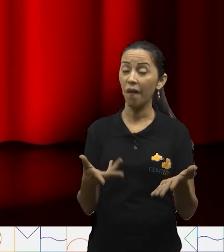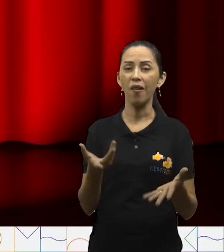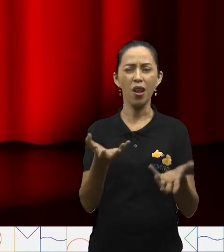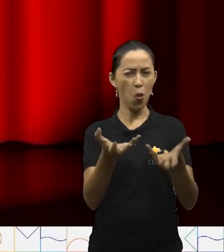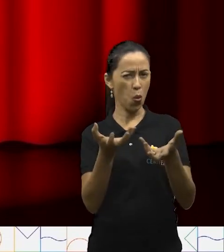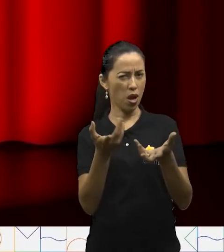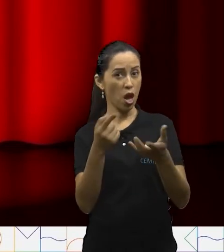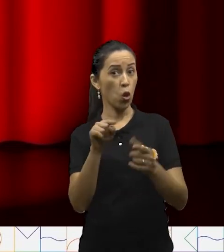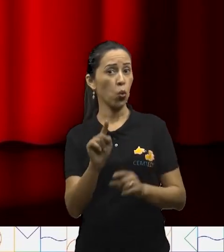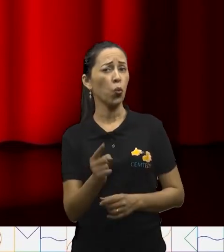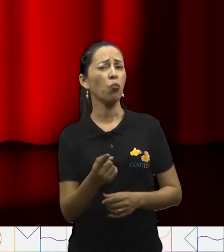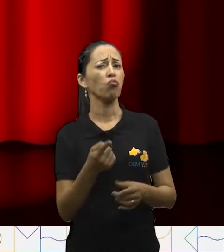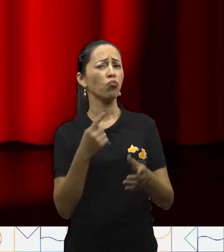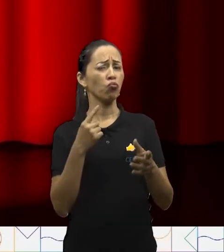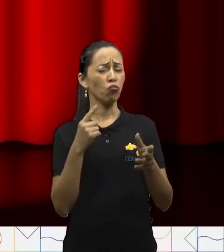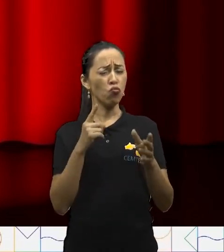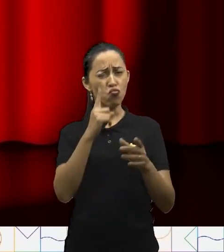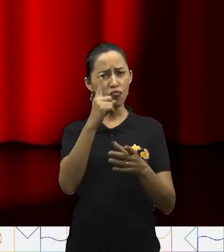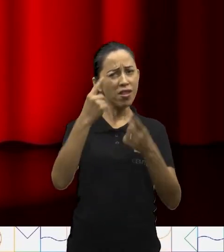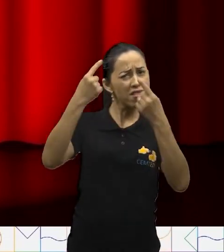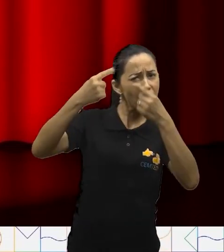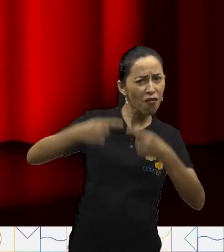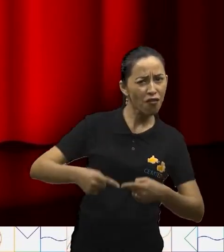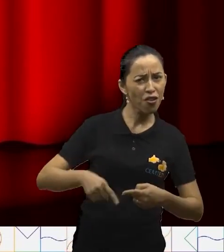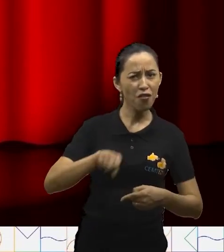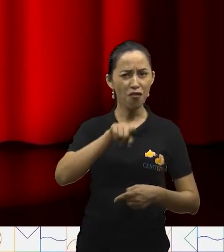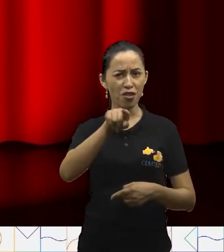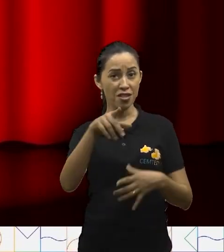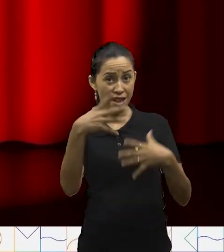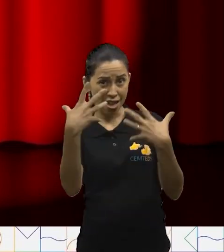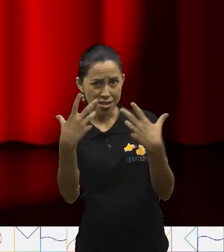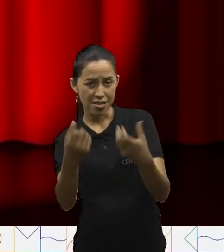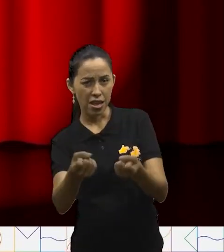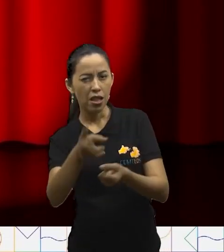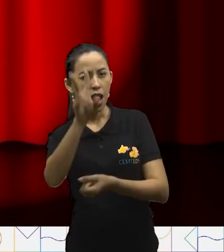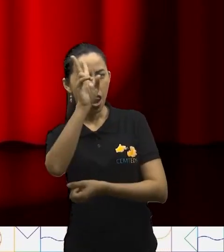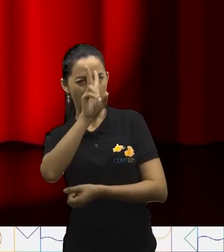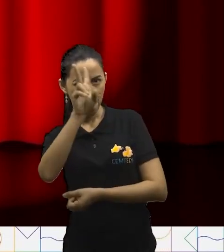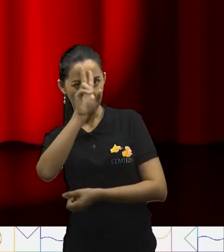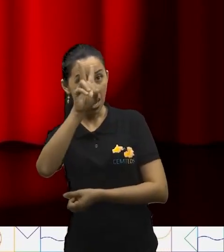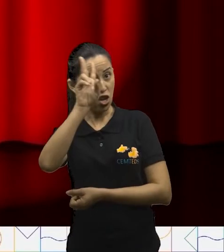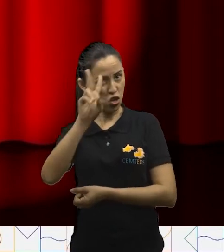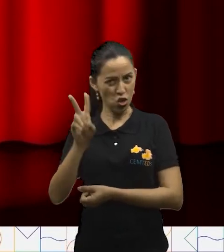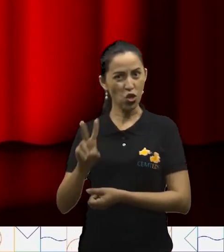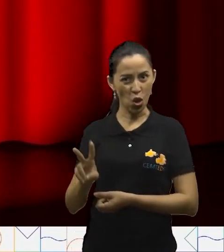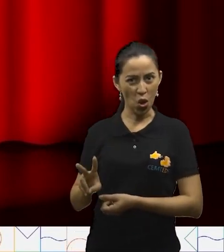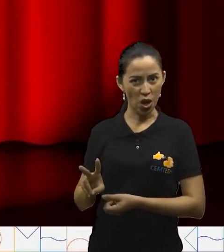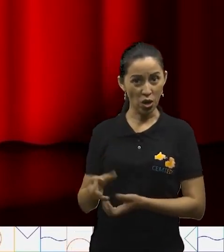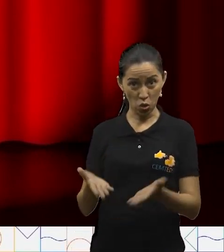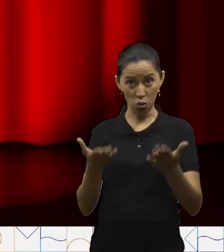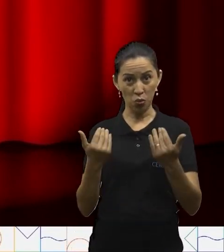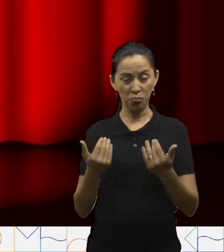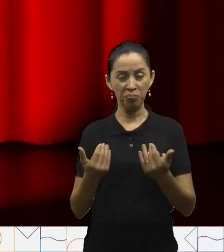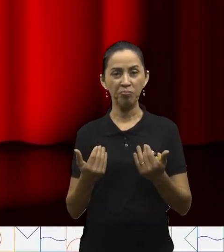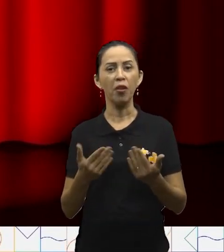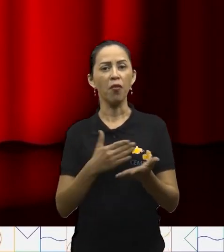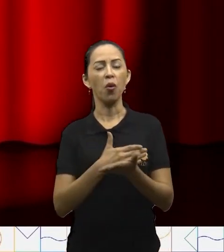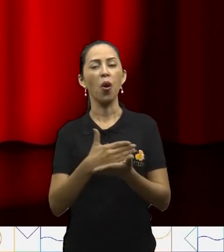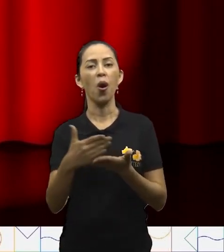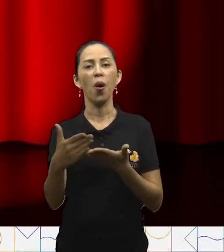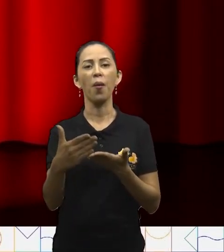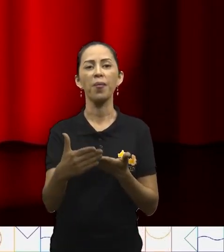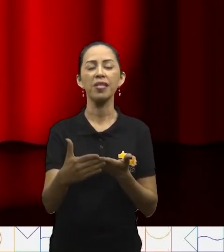um desafio. Você aceita tentar relembrar a história lida? Sim, vamos começar.